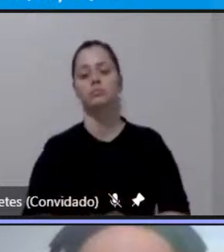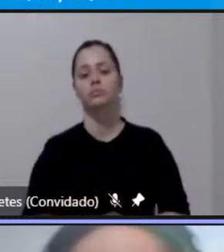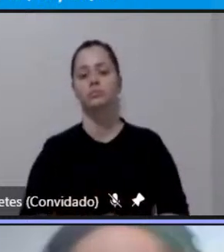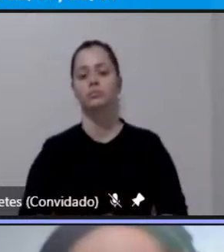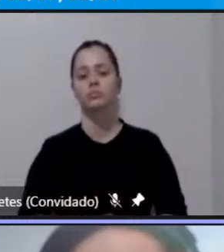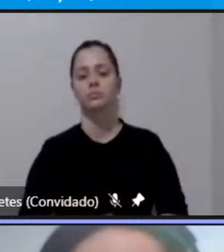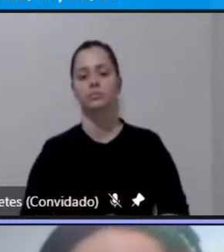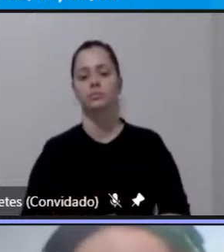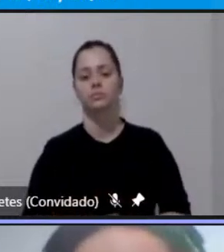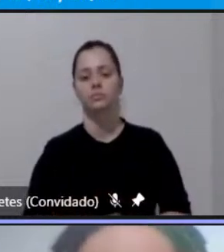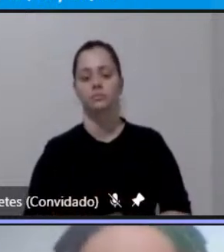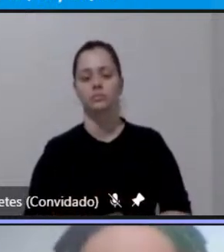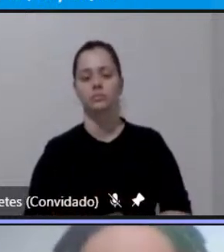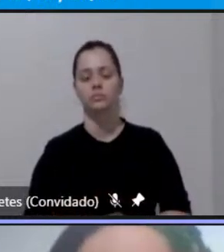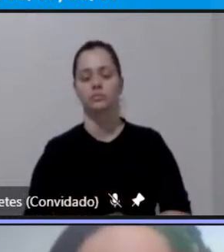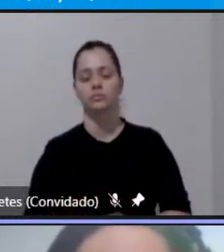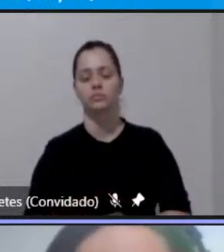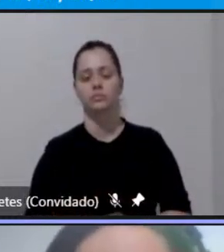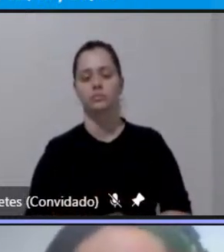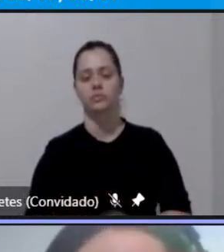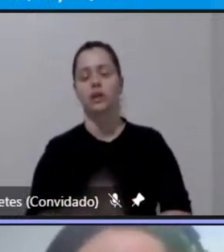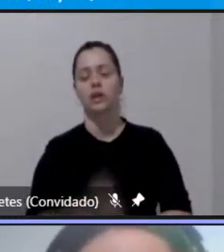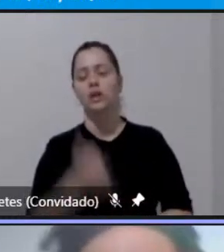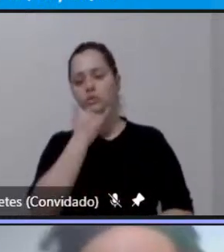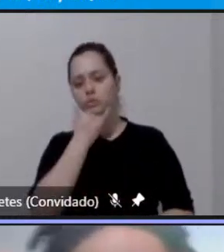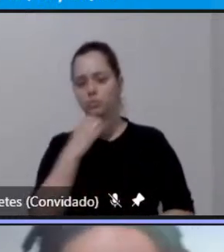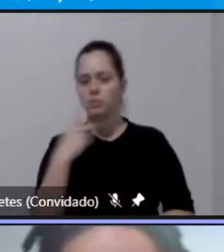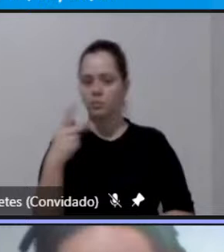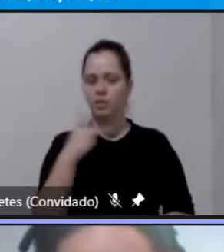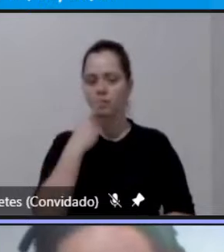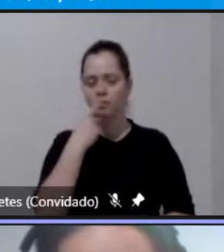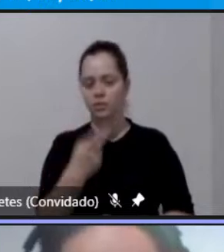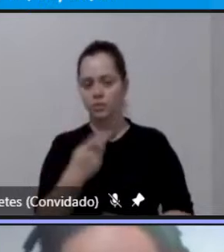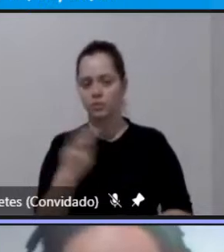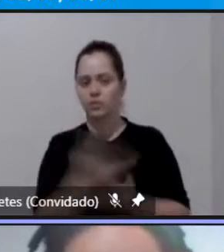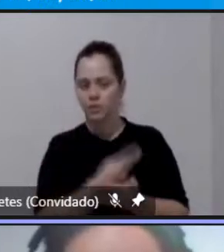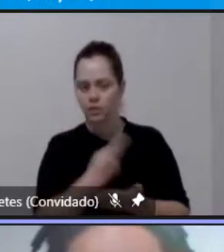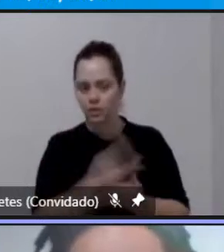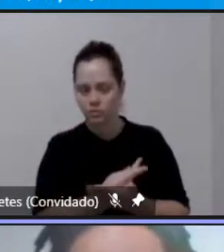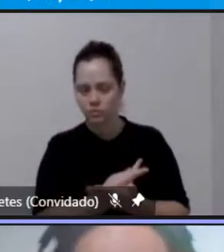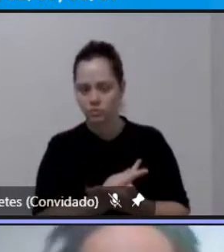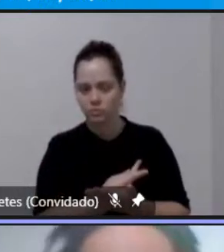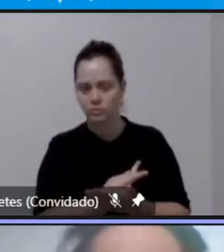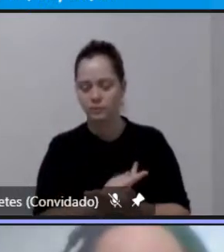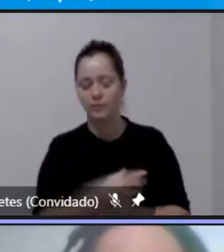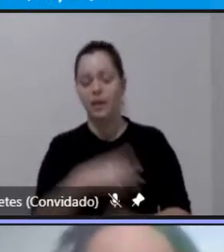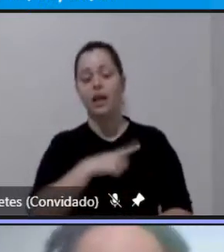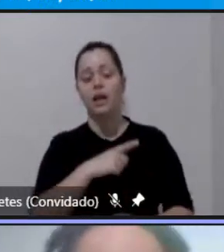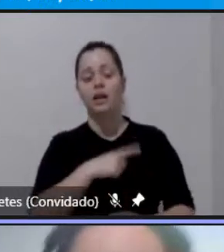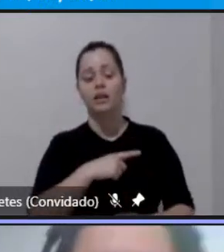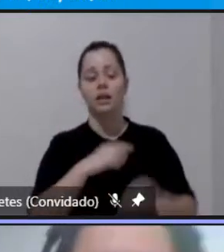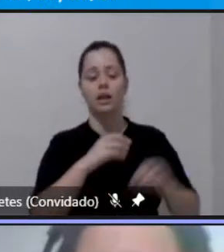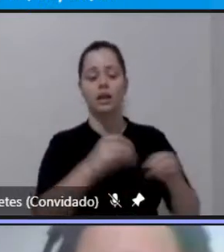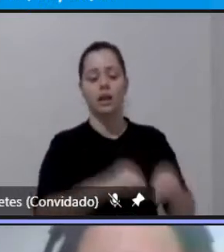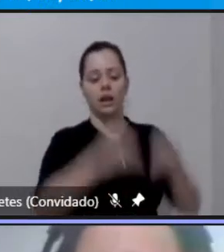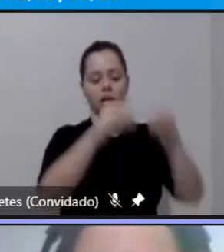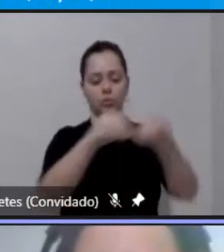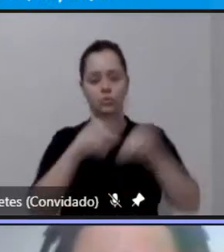em todos os modos não desculpa o trabalho é o motivo que mais tem os deslocamentos né e